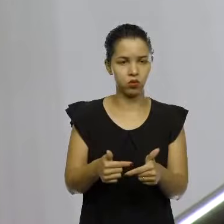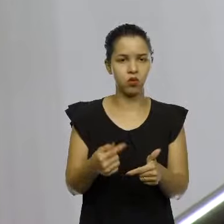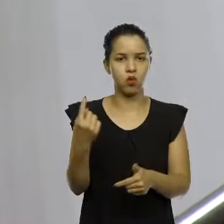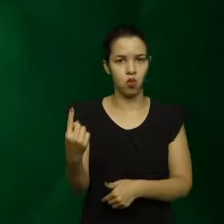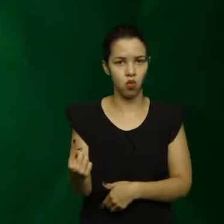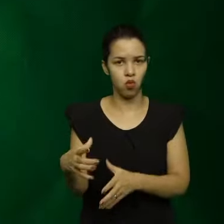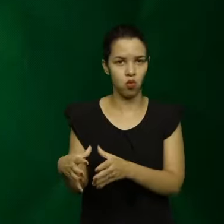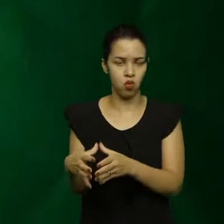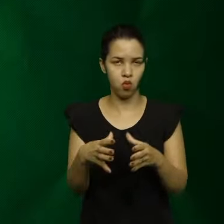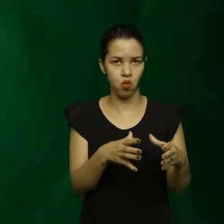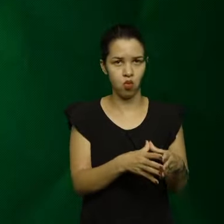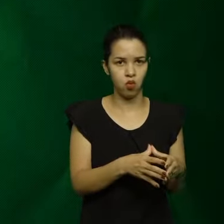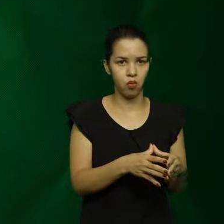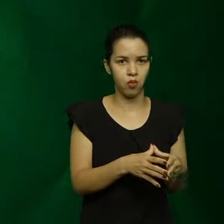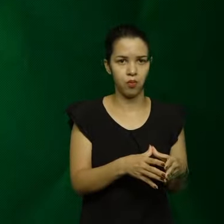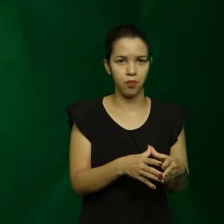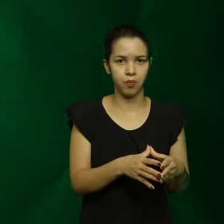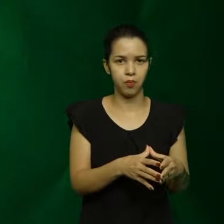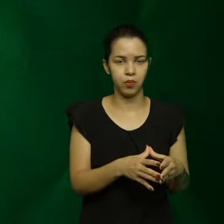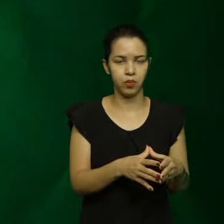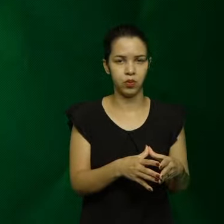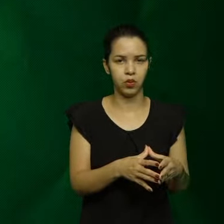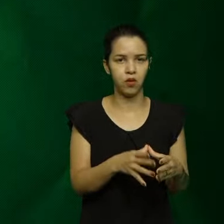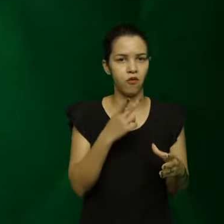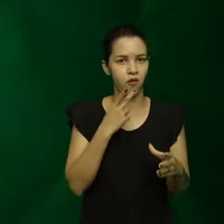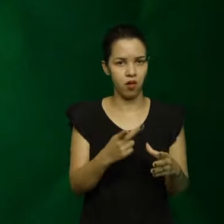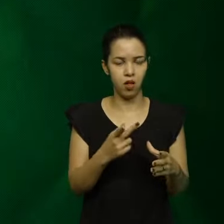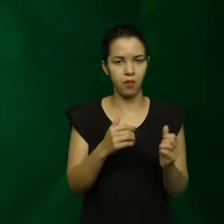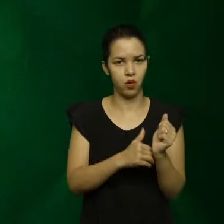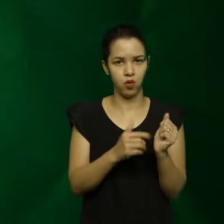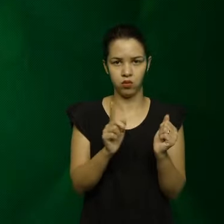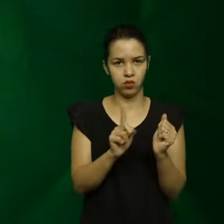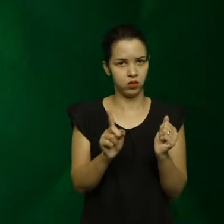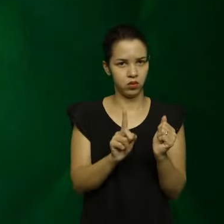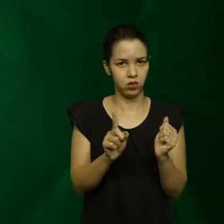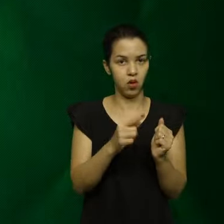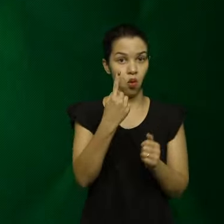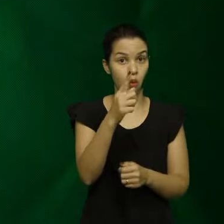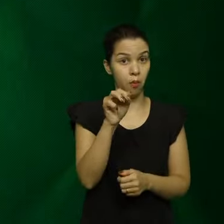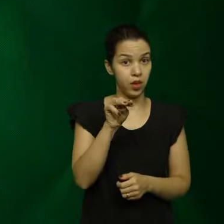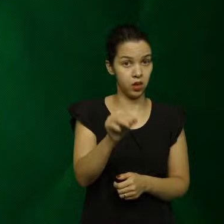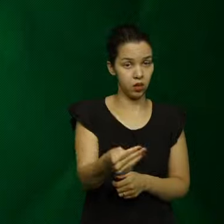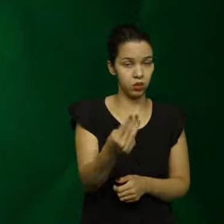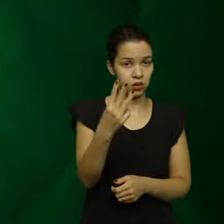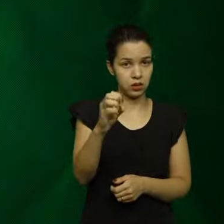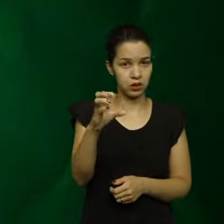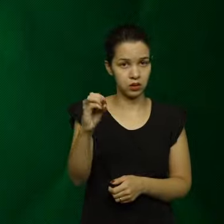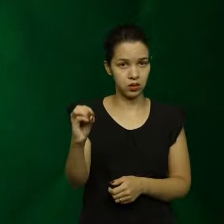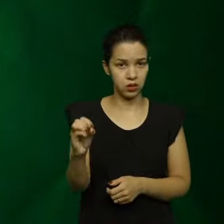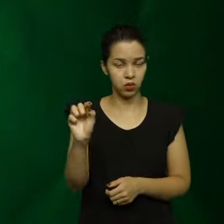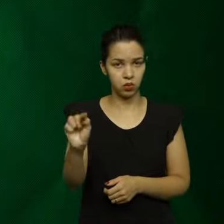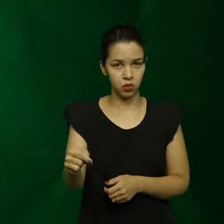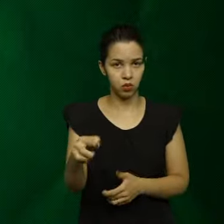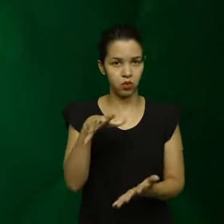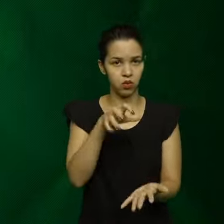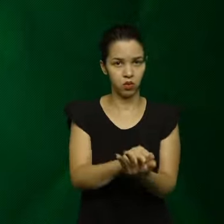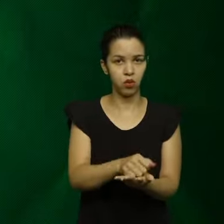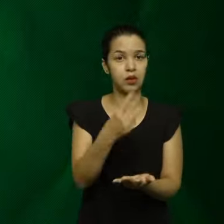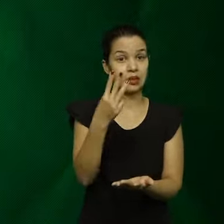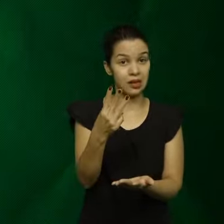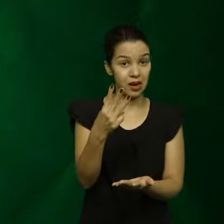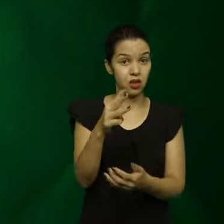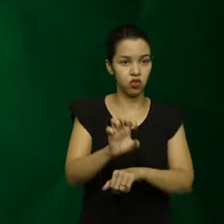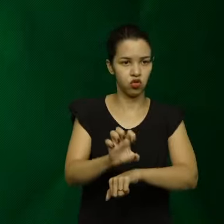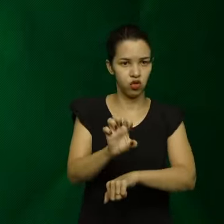revelar a minha fonte ali. 1 milhão e 300 mil inscritos, de três estados do sul. Esses são o nosso